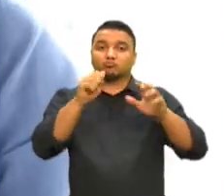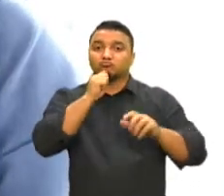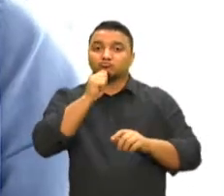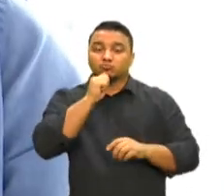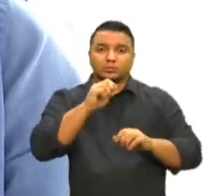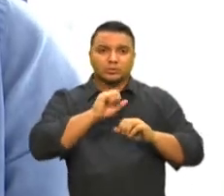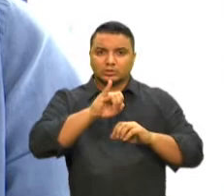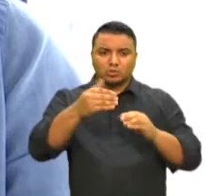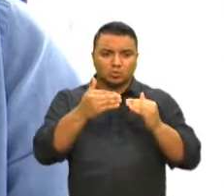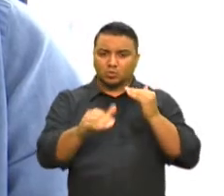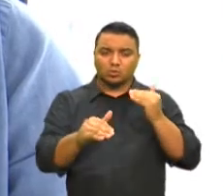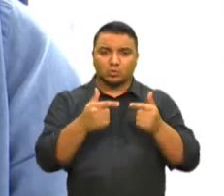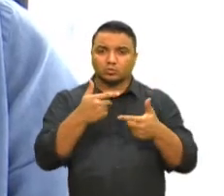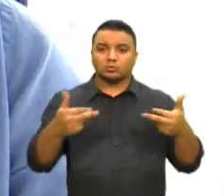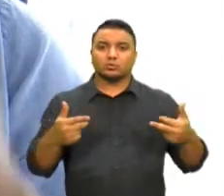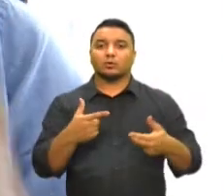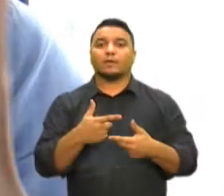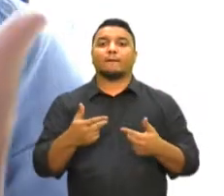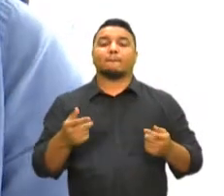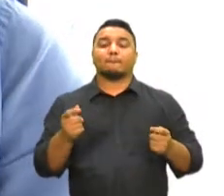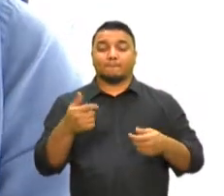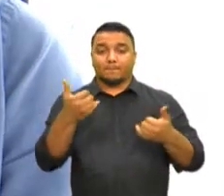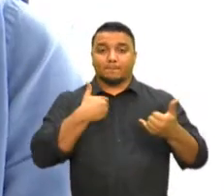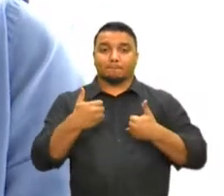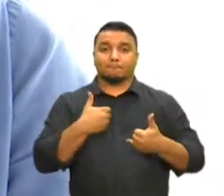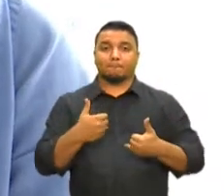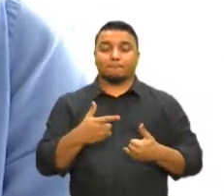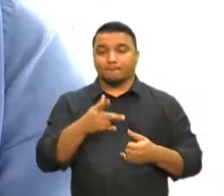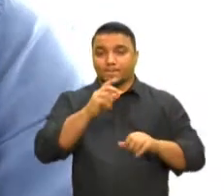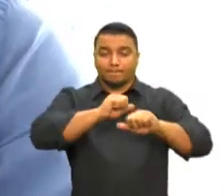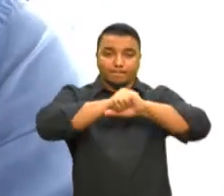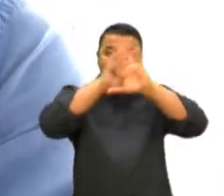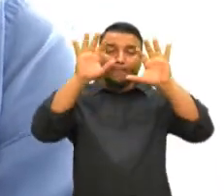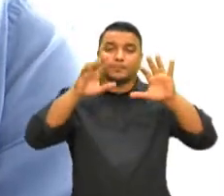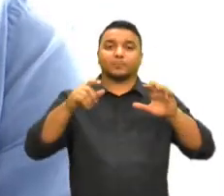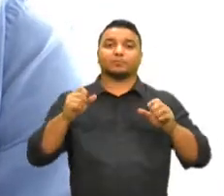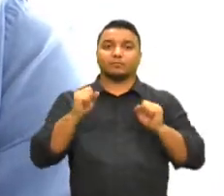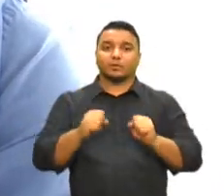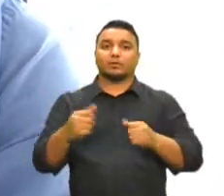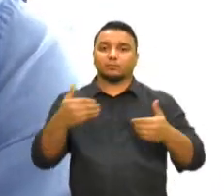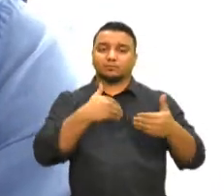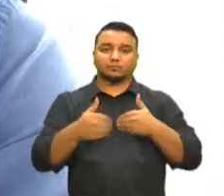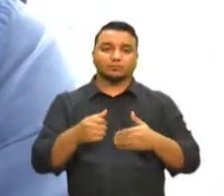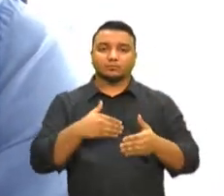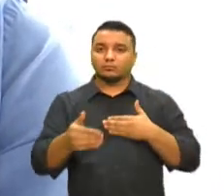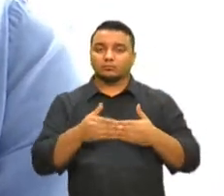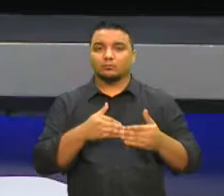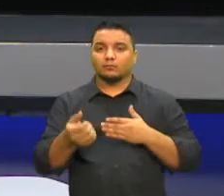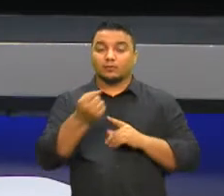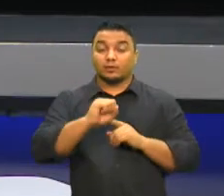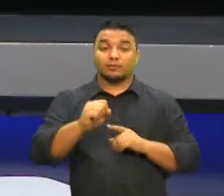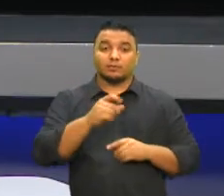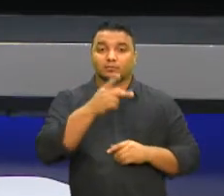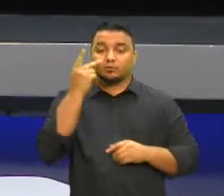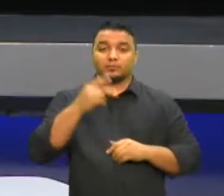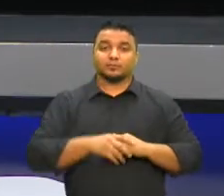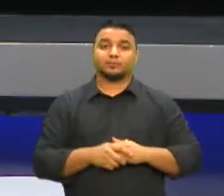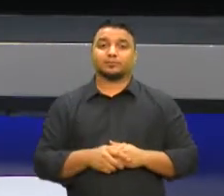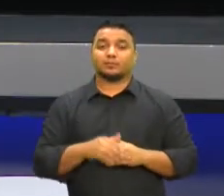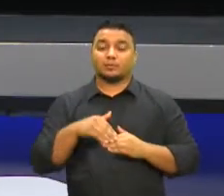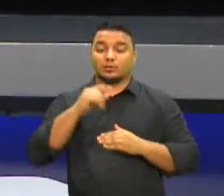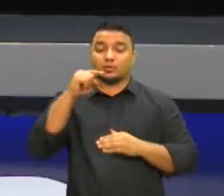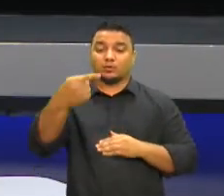discordar eventualmente das informações e esclarecimentos, ele pode vir a qualquer órgão de defesa do consumidor. Até o próximo